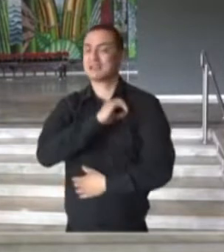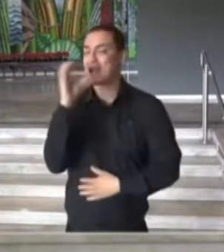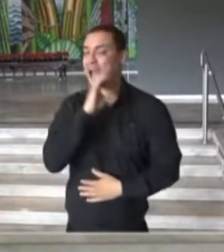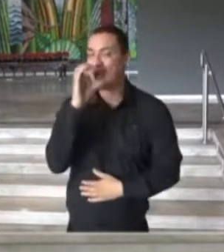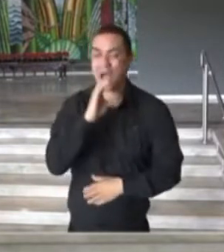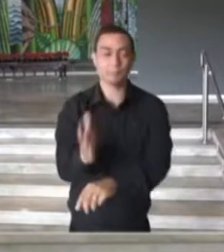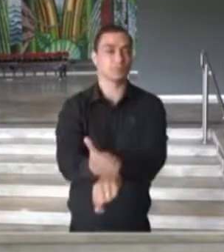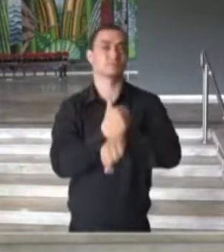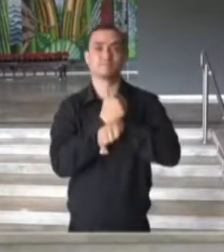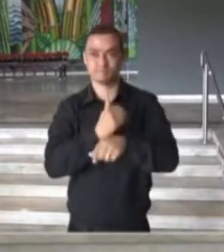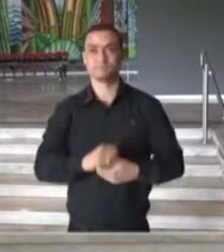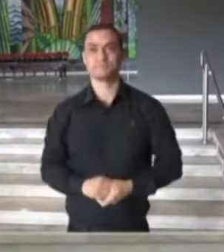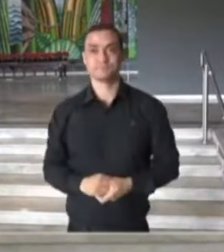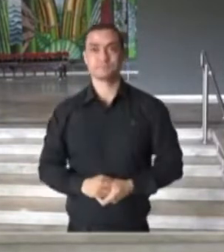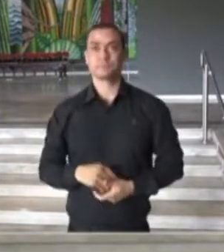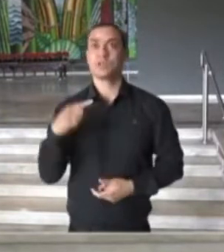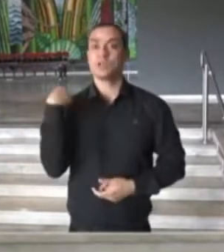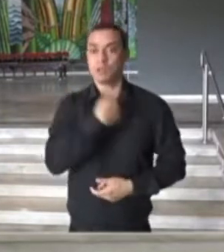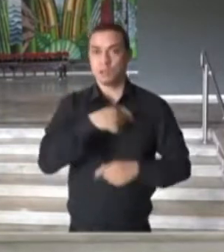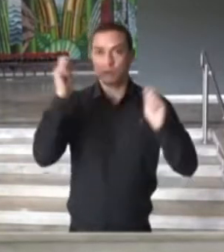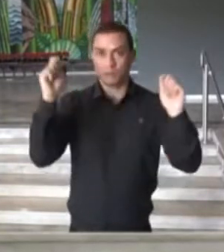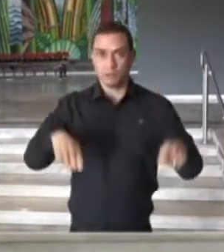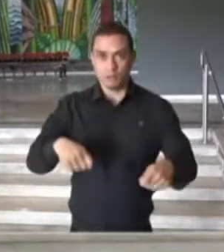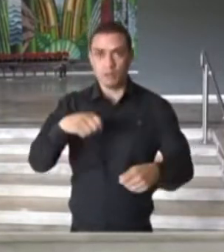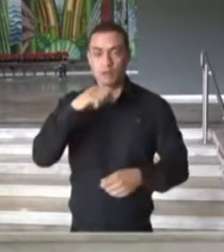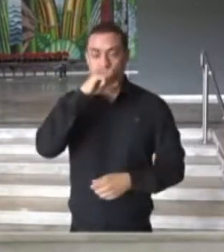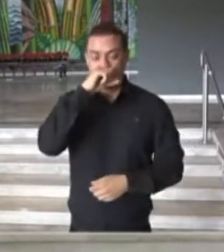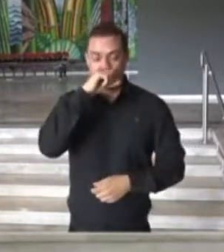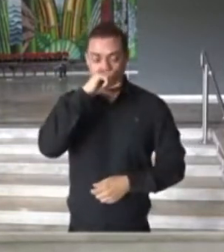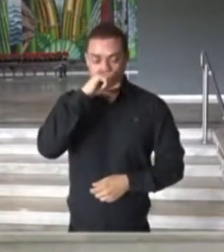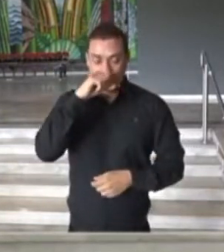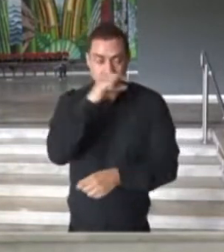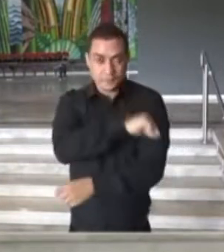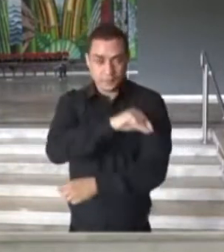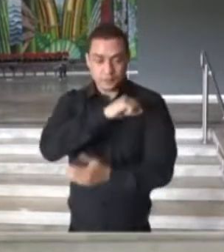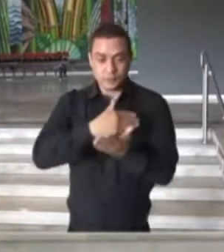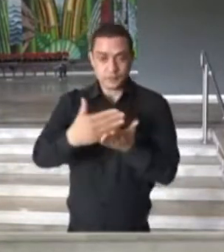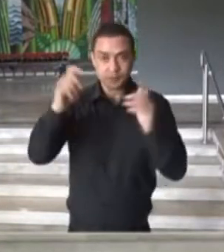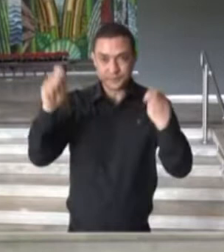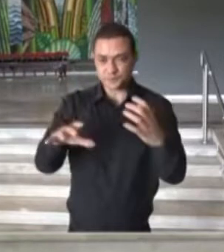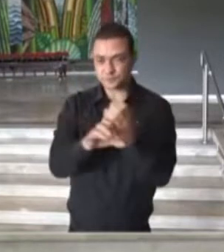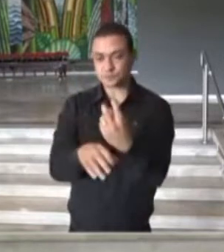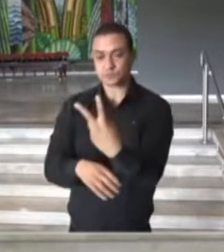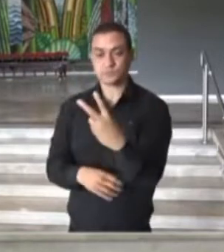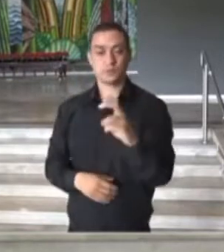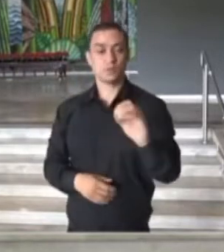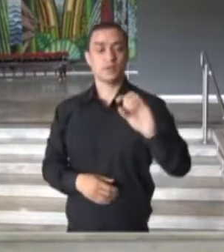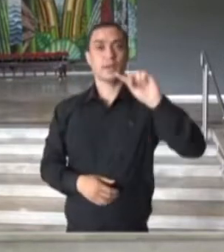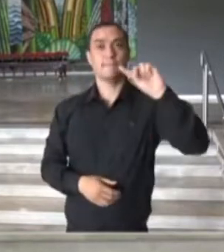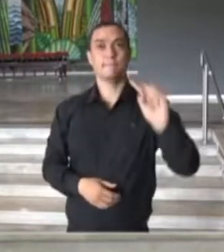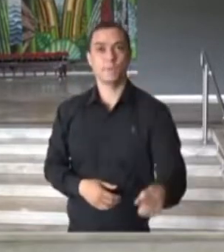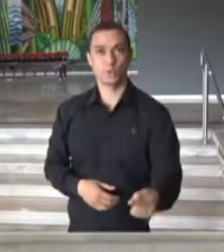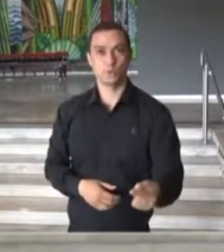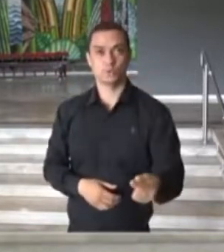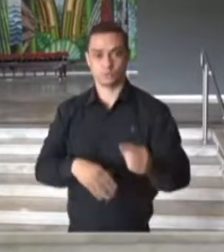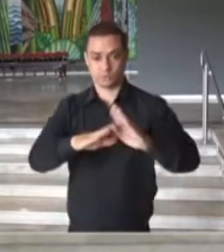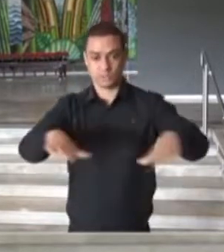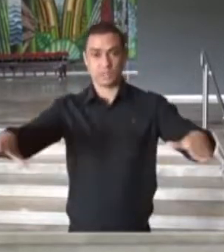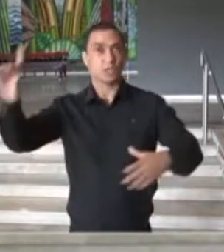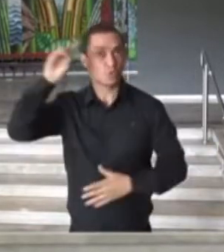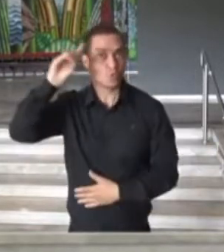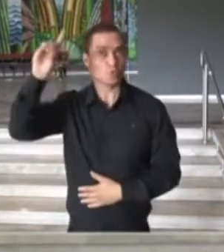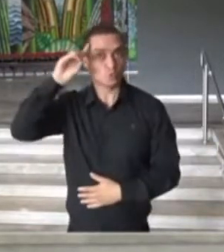rápida possível. E a nossa capacidade de vacinação é de 250 mil crianças por dia,